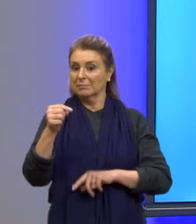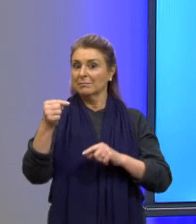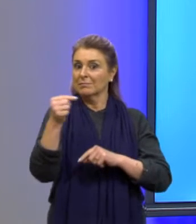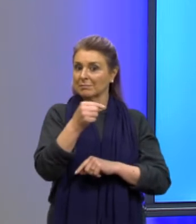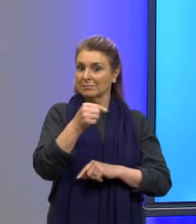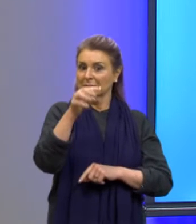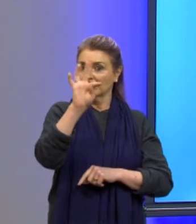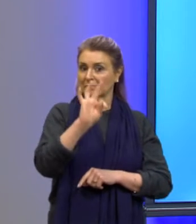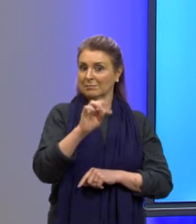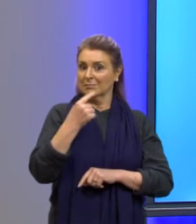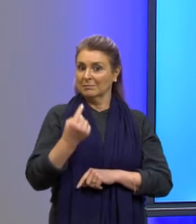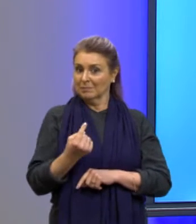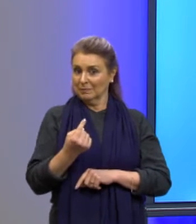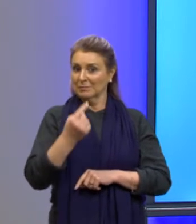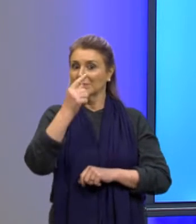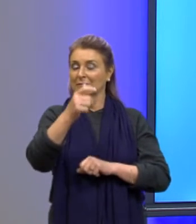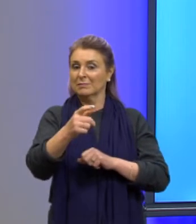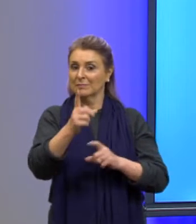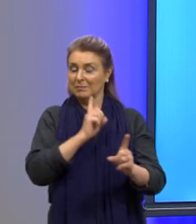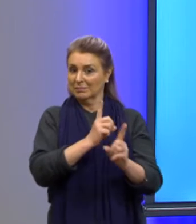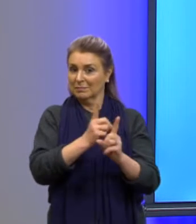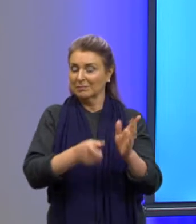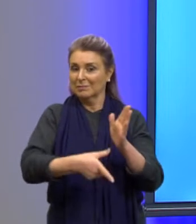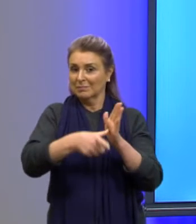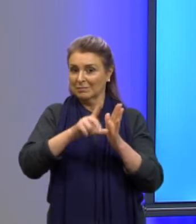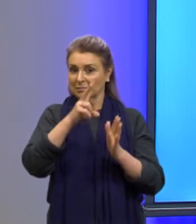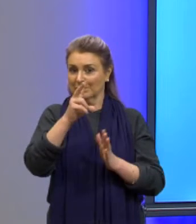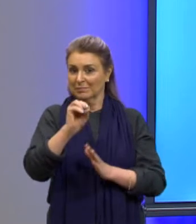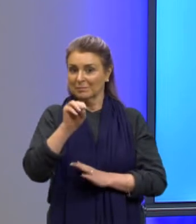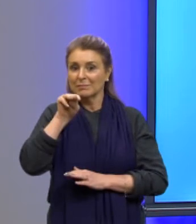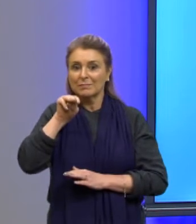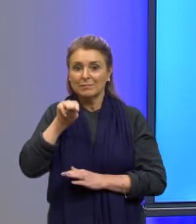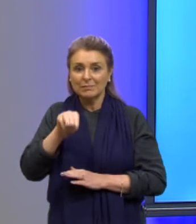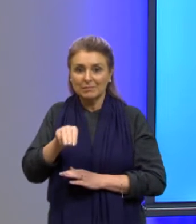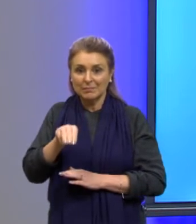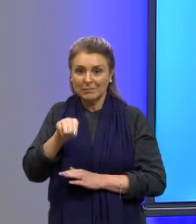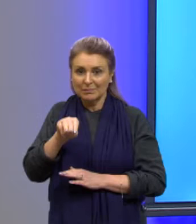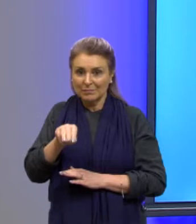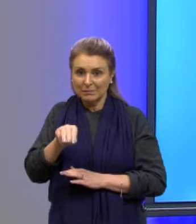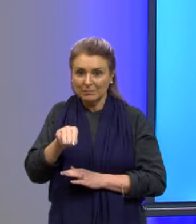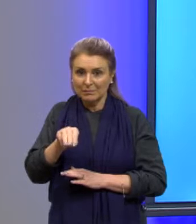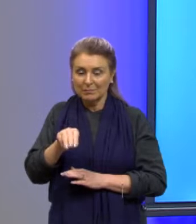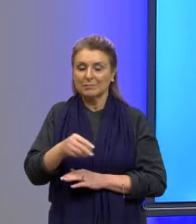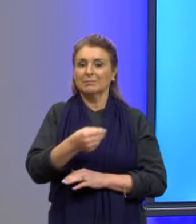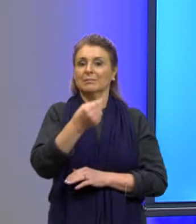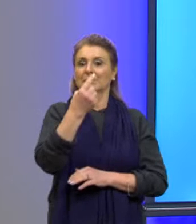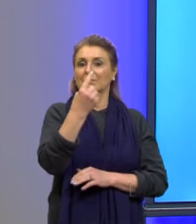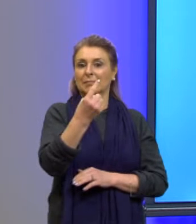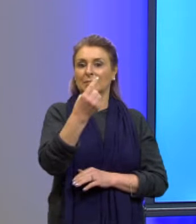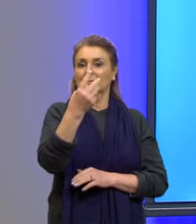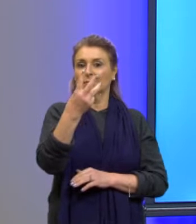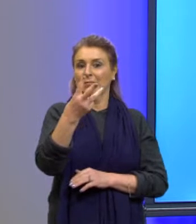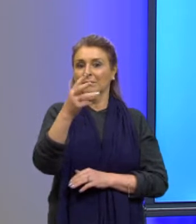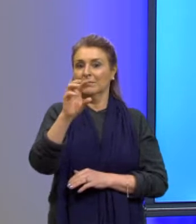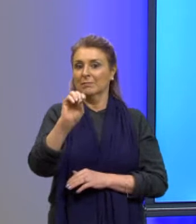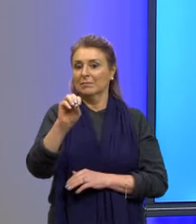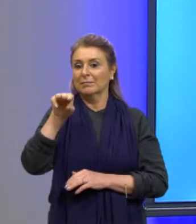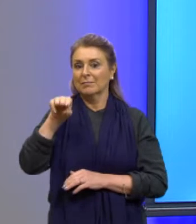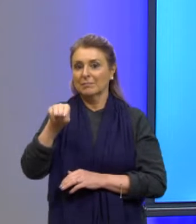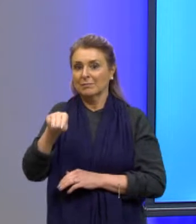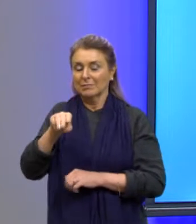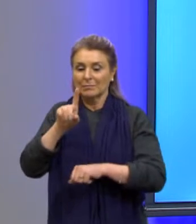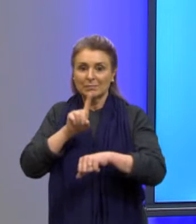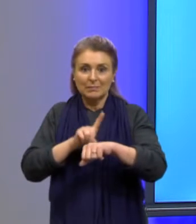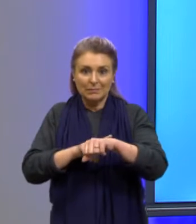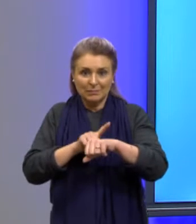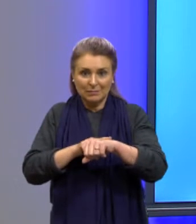achamos lá na primeira função de 20 minutos. Logo, eu tenho 130 minutos de tempo